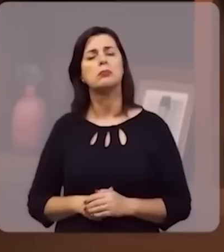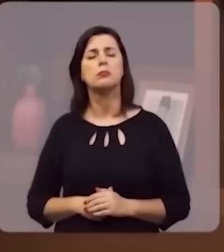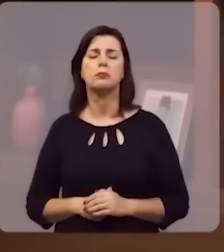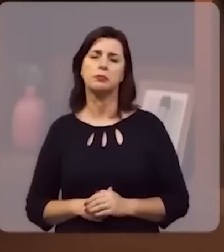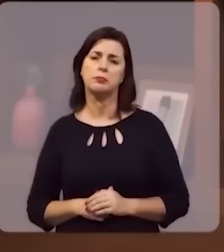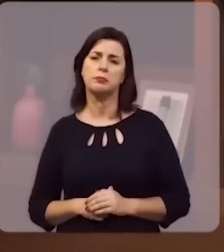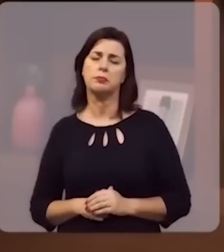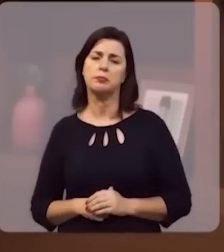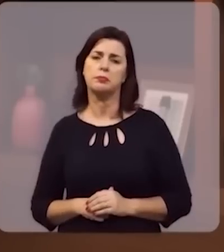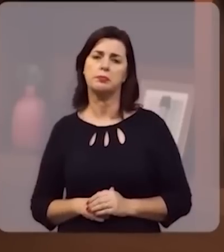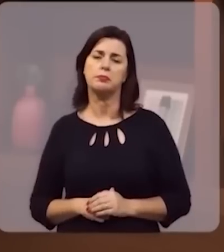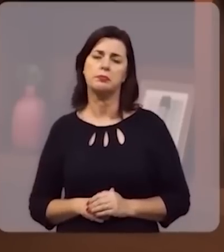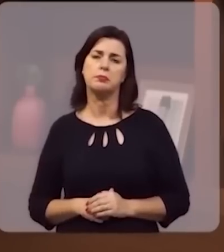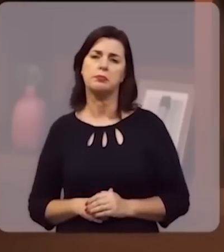precisão.